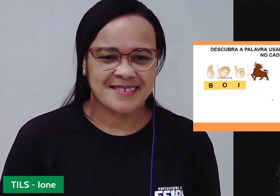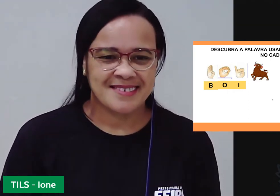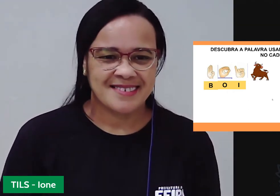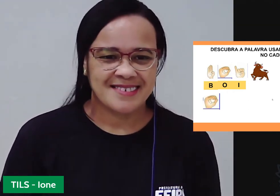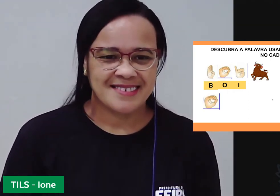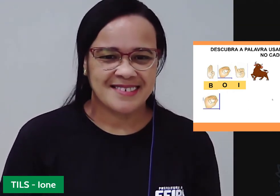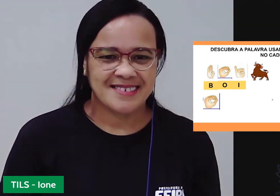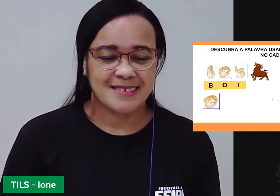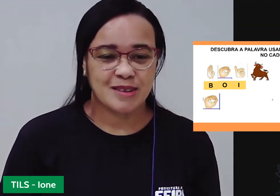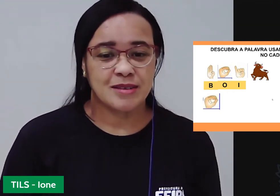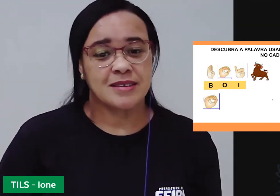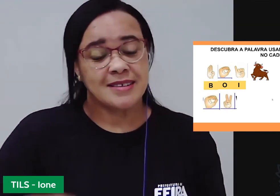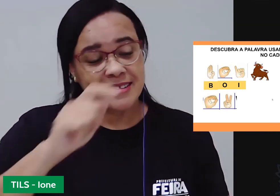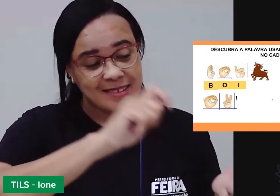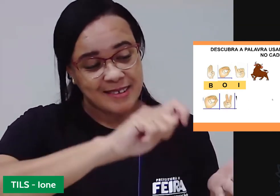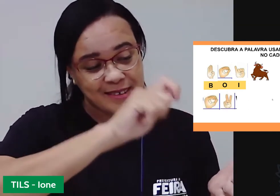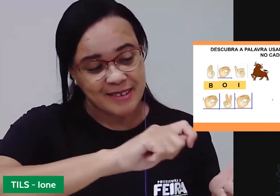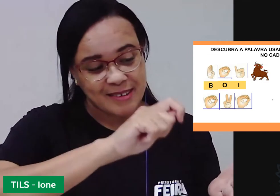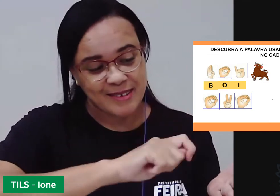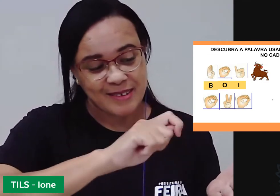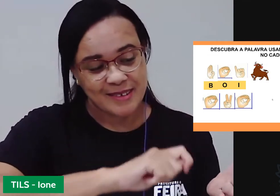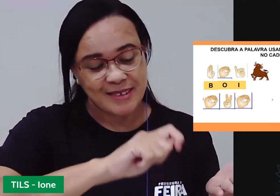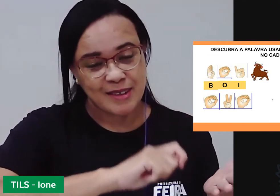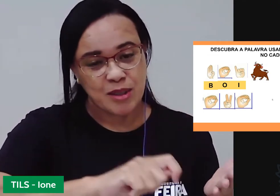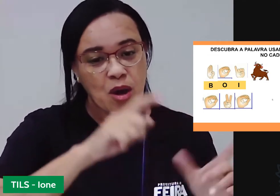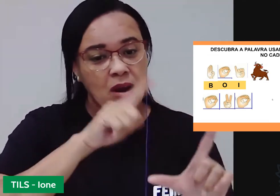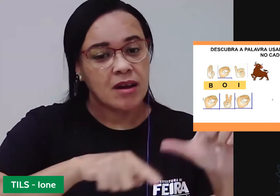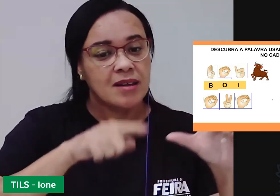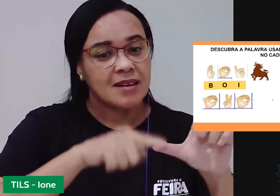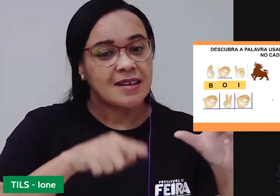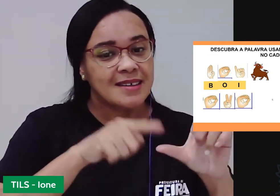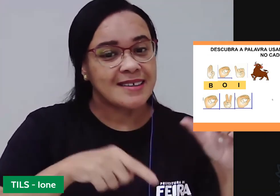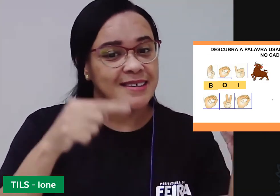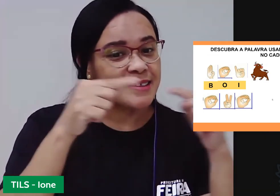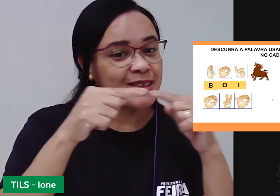Então, ela escreveu, ela usou esses símbolos aqui, né?